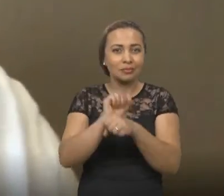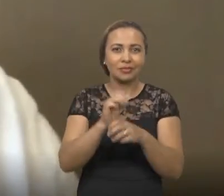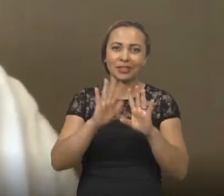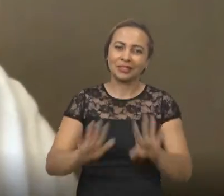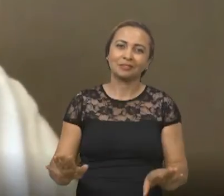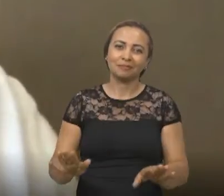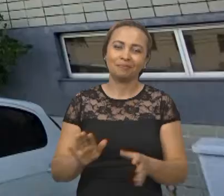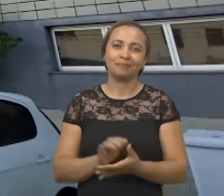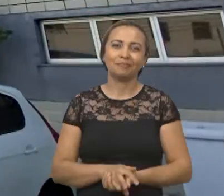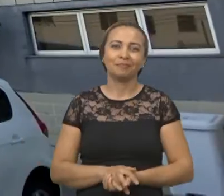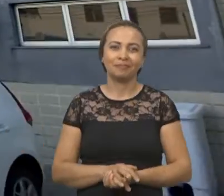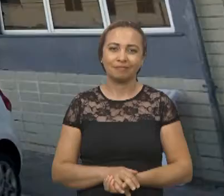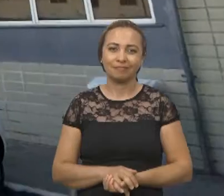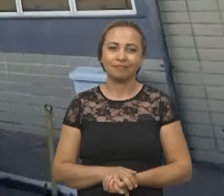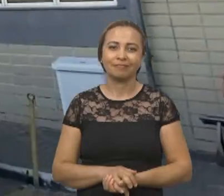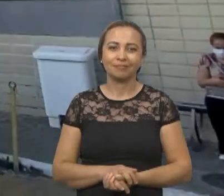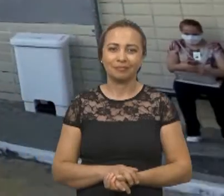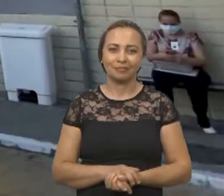gente espera isso.